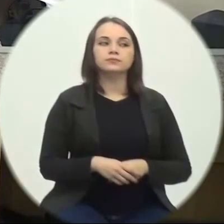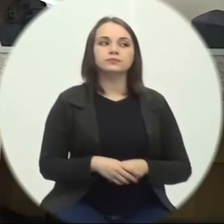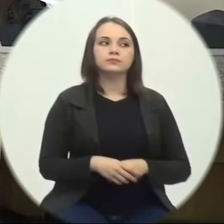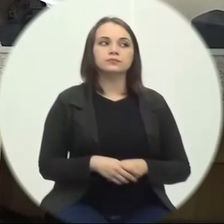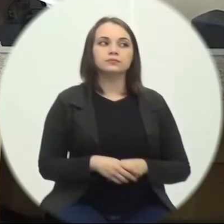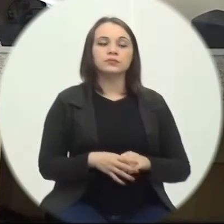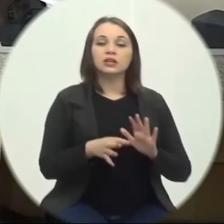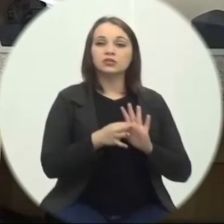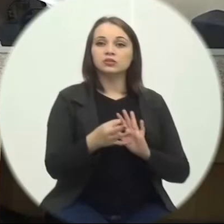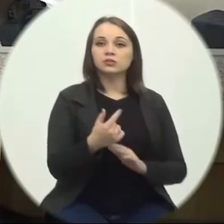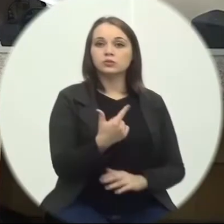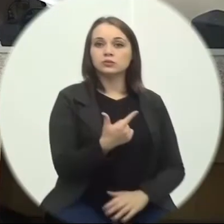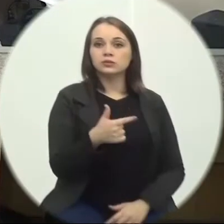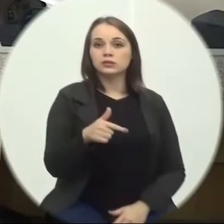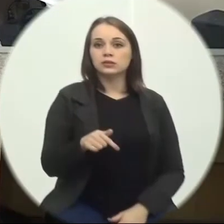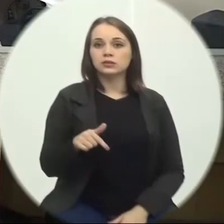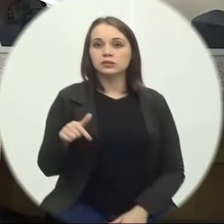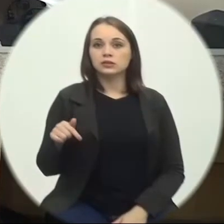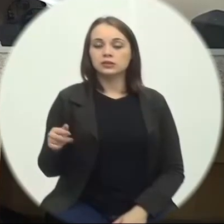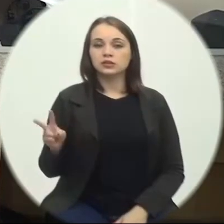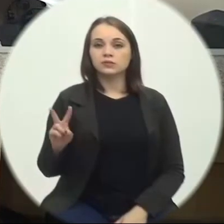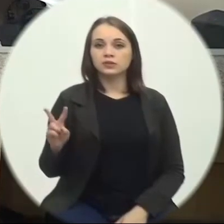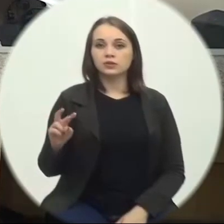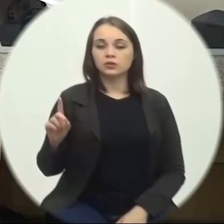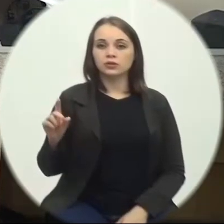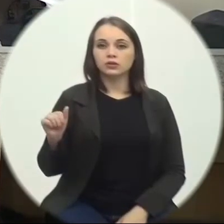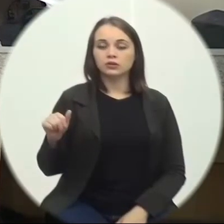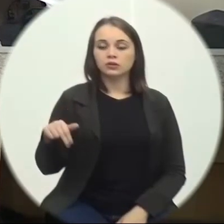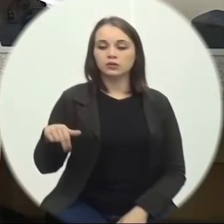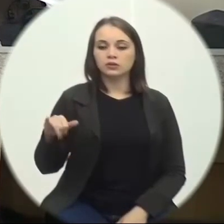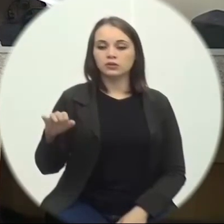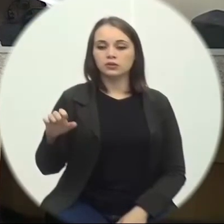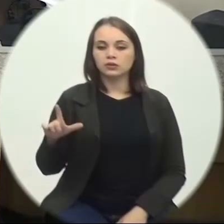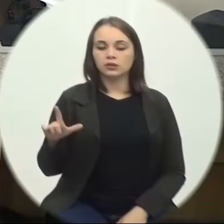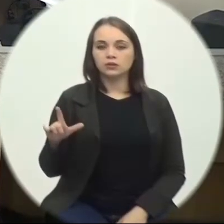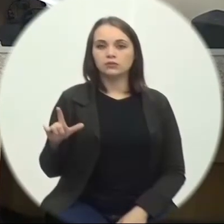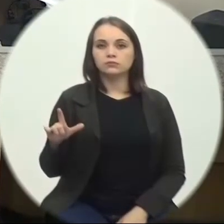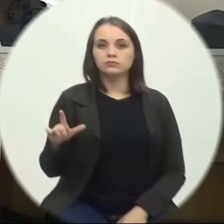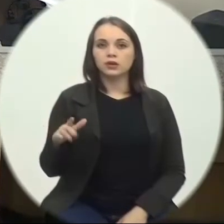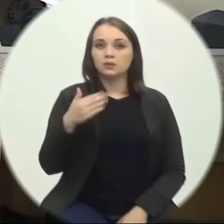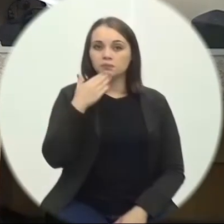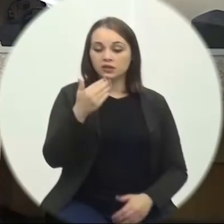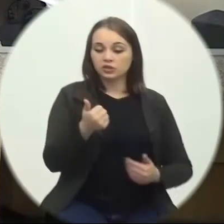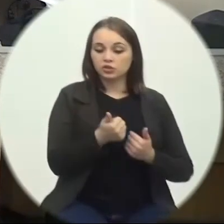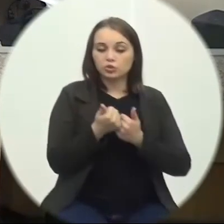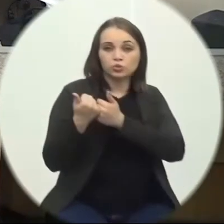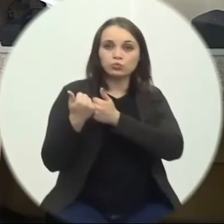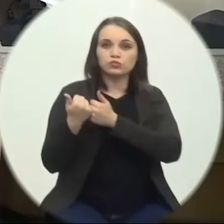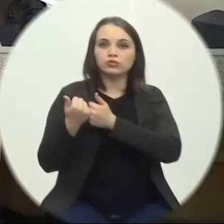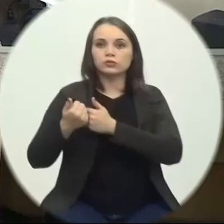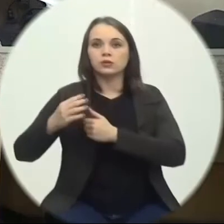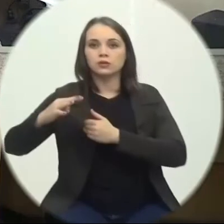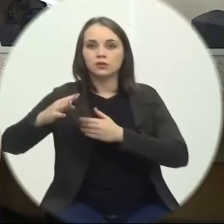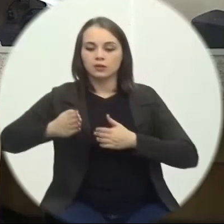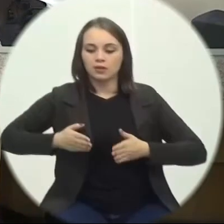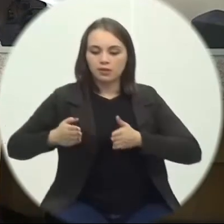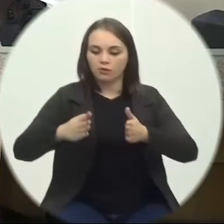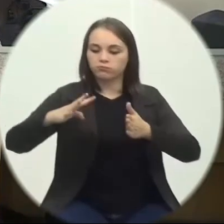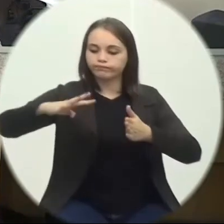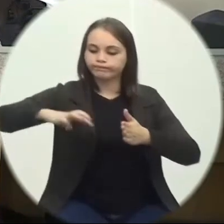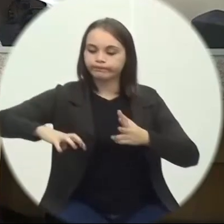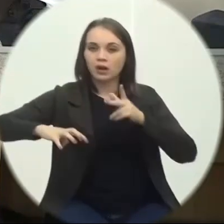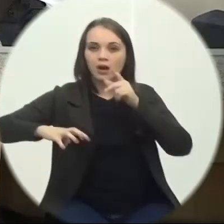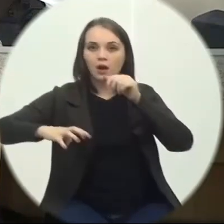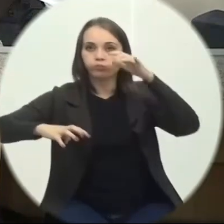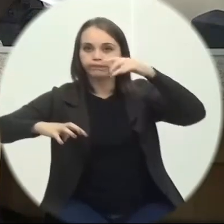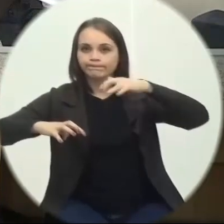Indicação 277-2021 Autor Vereador Daniel Frederico Antunes Substituição Da tampa Boca de Lobo Localizada